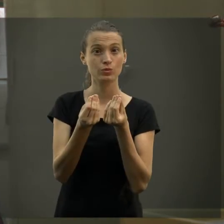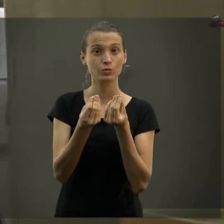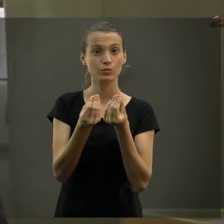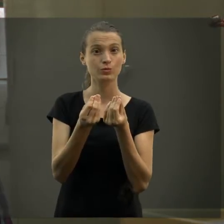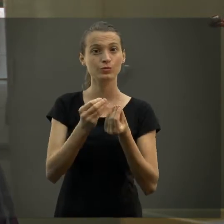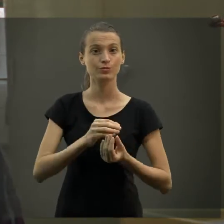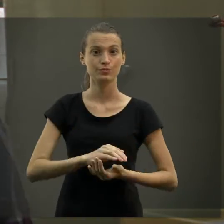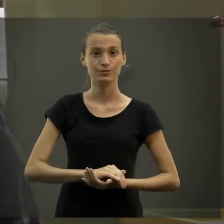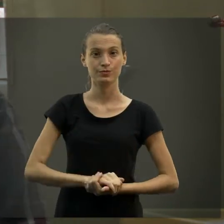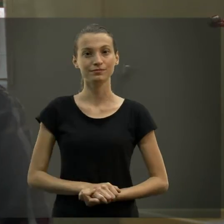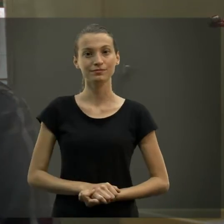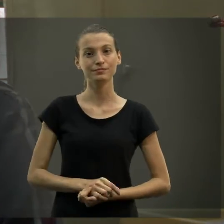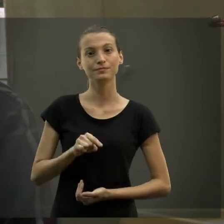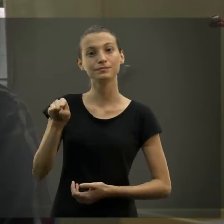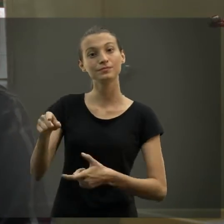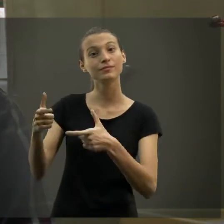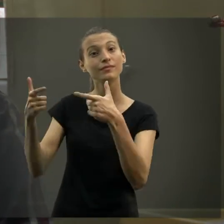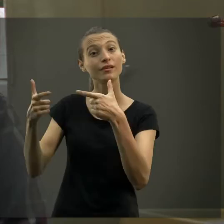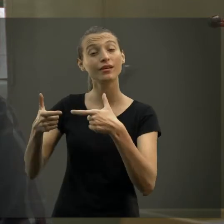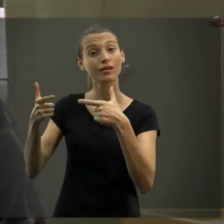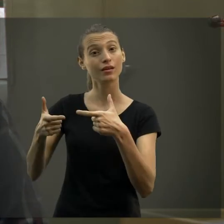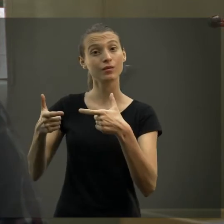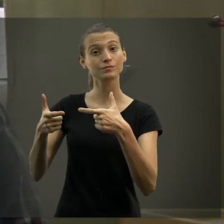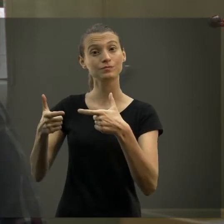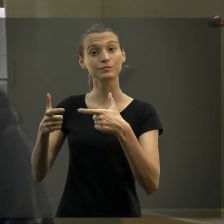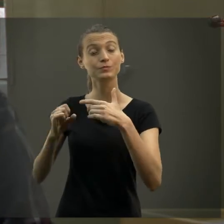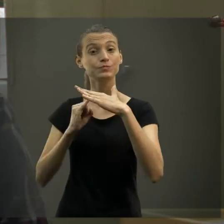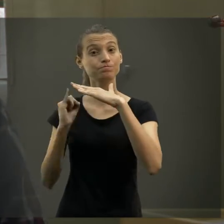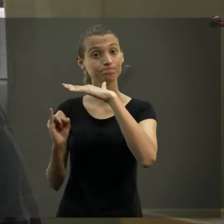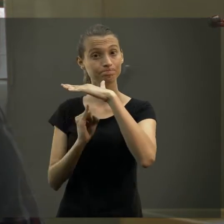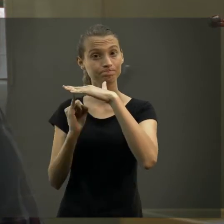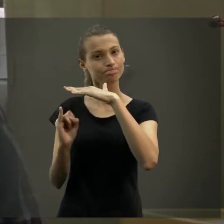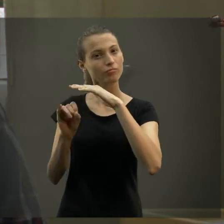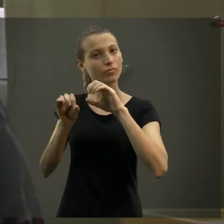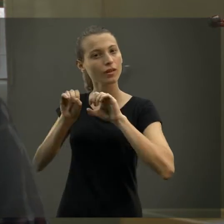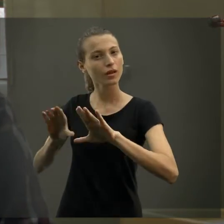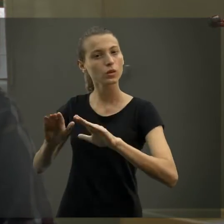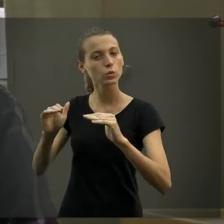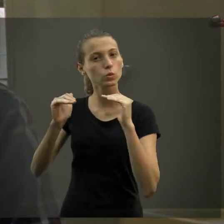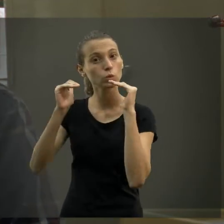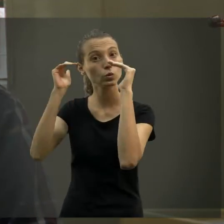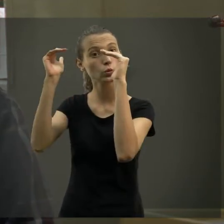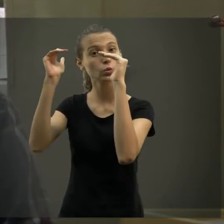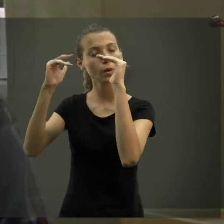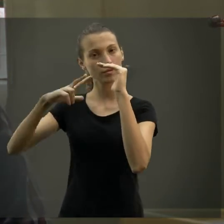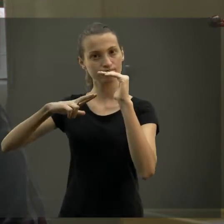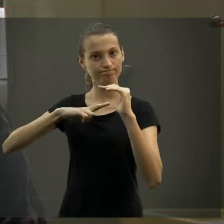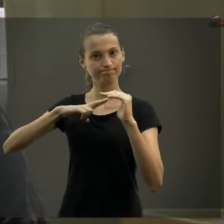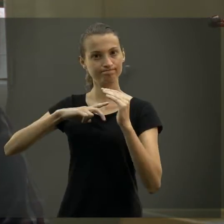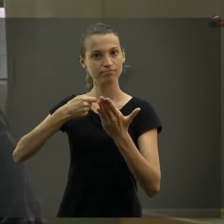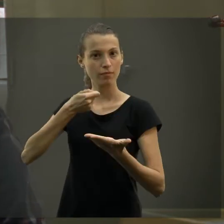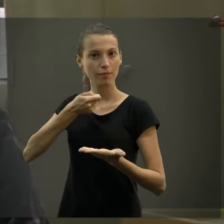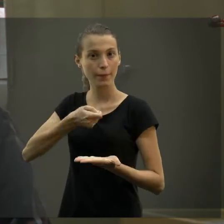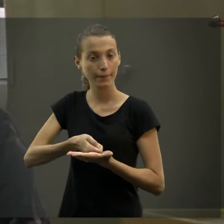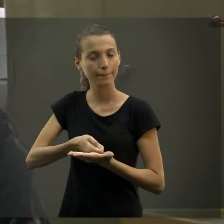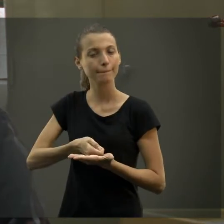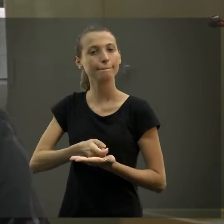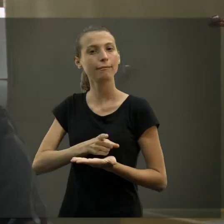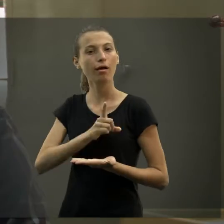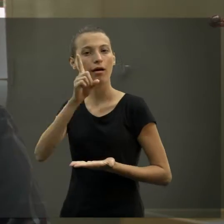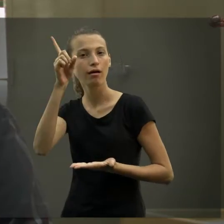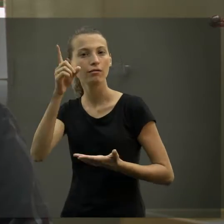Então, o curso que eu fiz a pesquisa foi em São Paulo, uma instituição privada, né, de educação superior. Eu escolhi uma